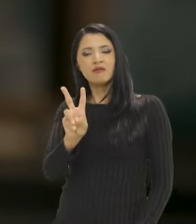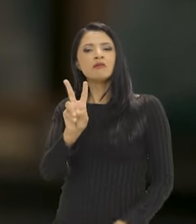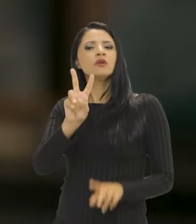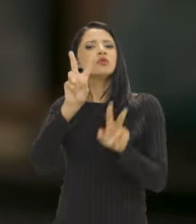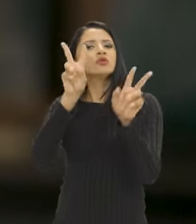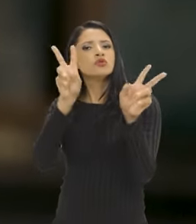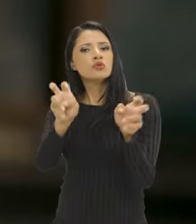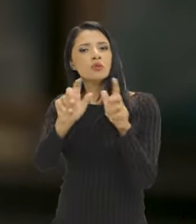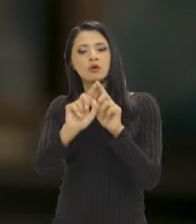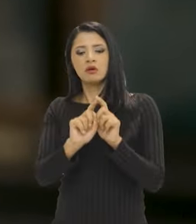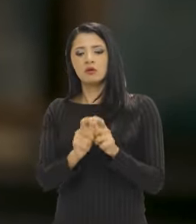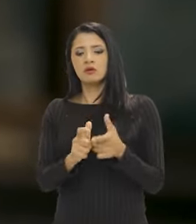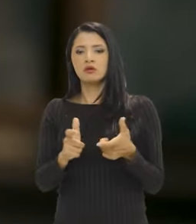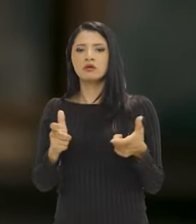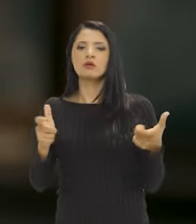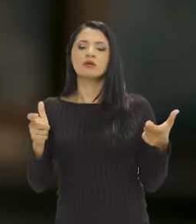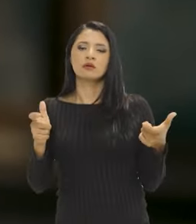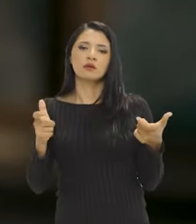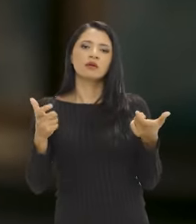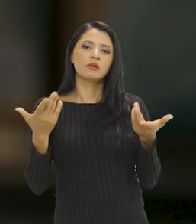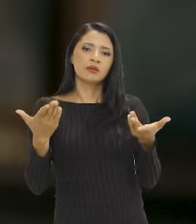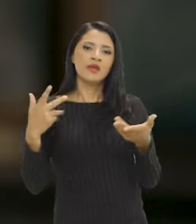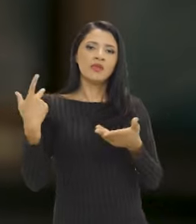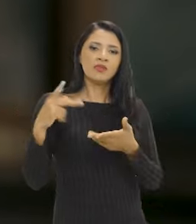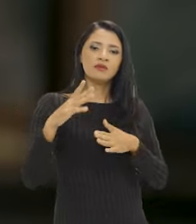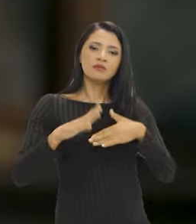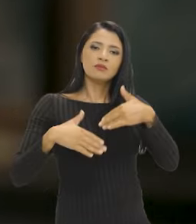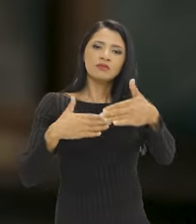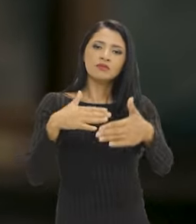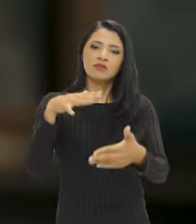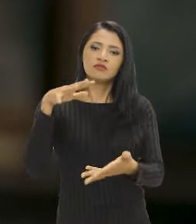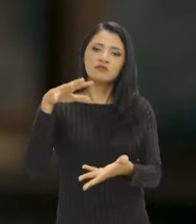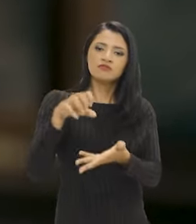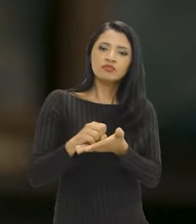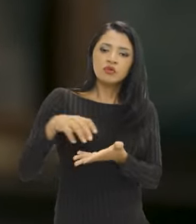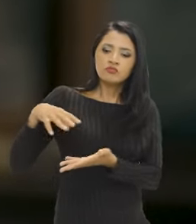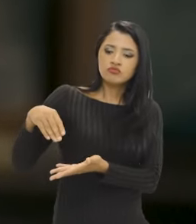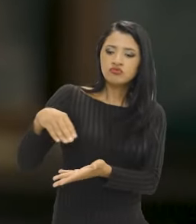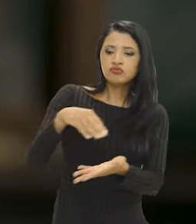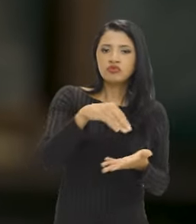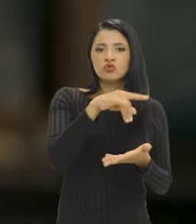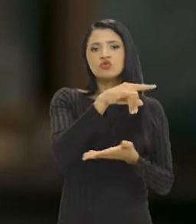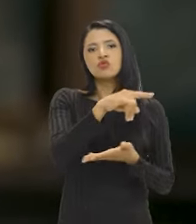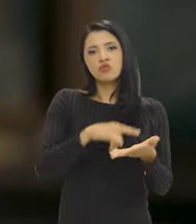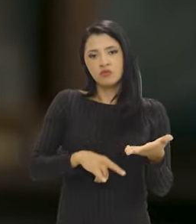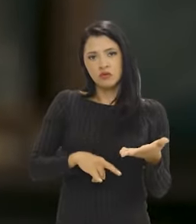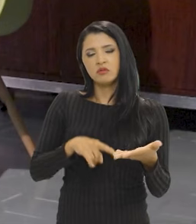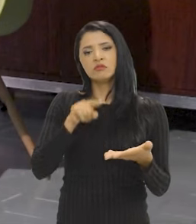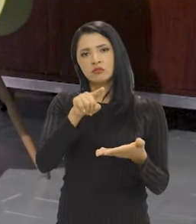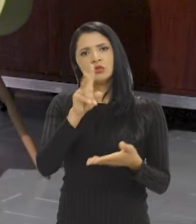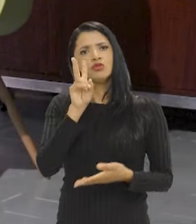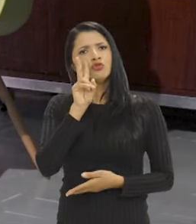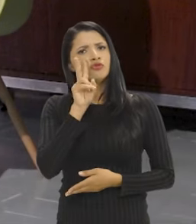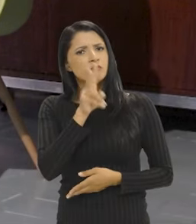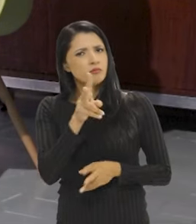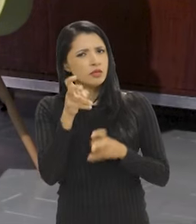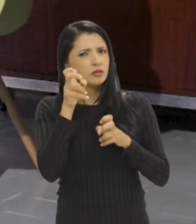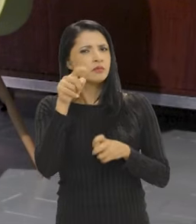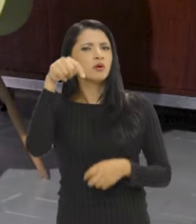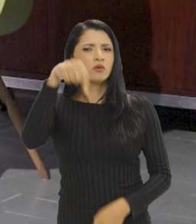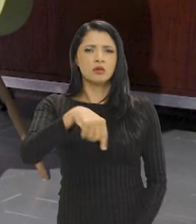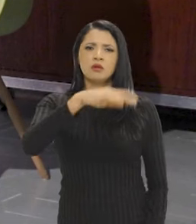no que diz respeito à ampliação desse processo de digitalização. A gente tem visto no Brasil